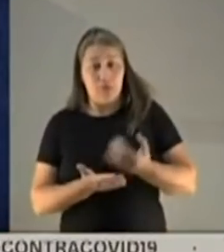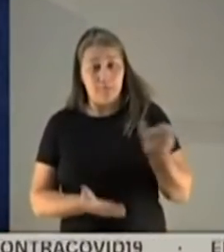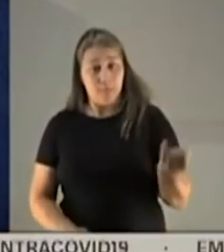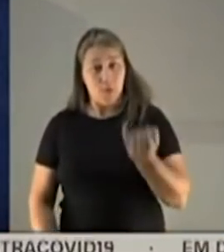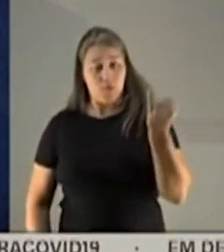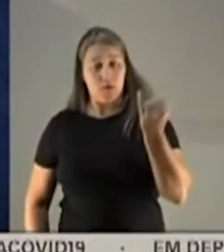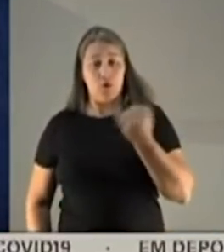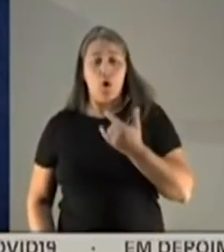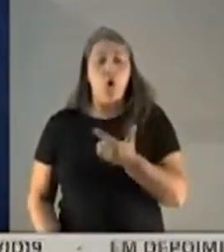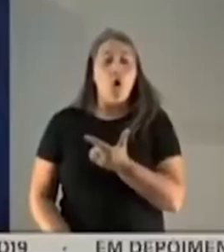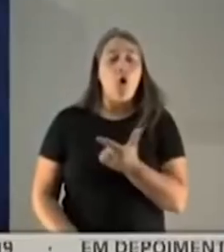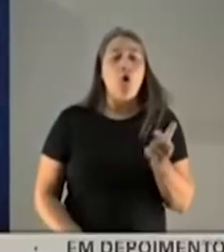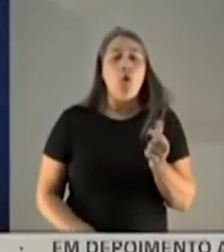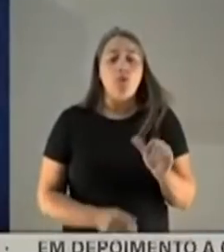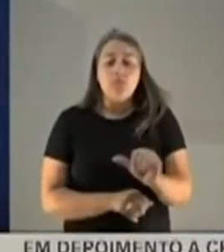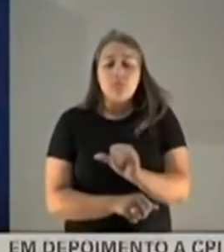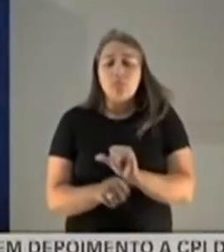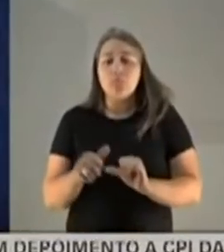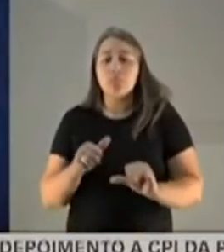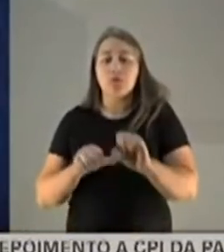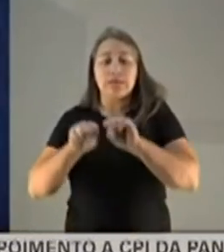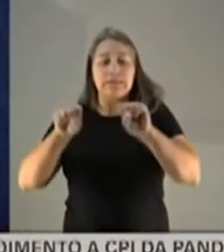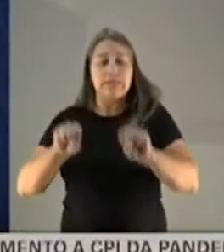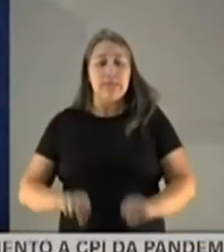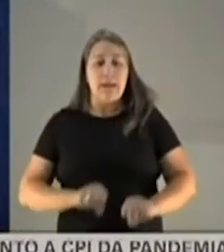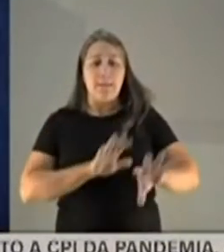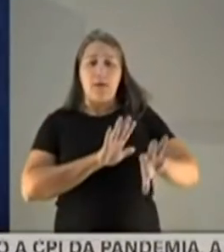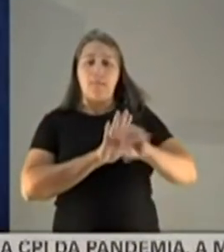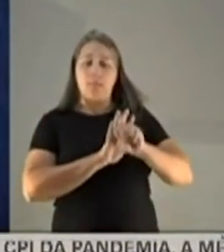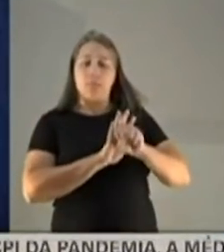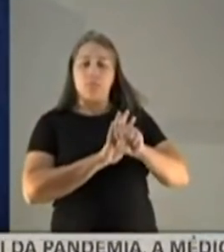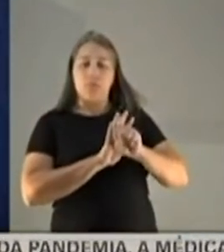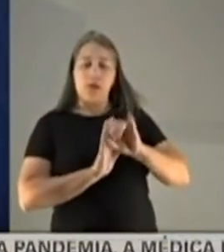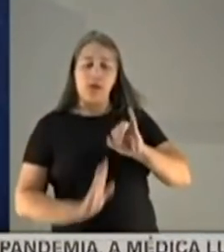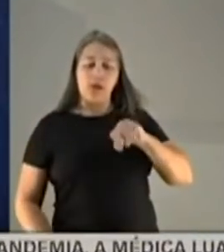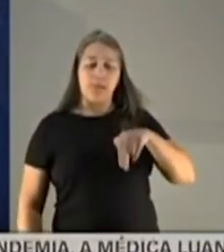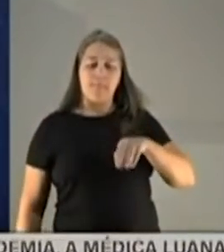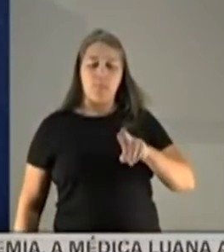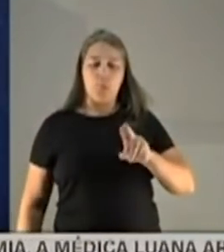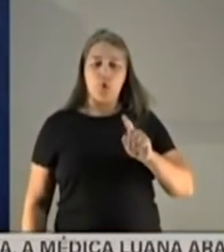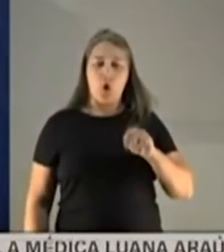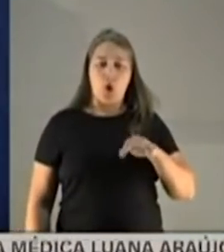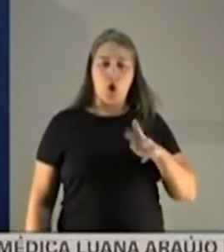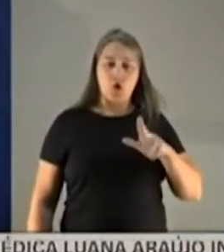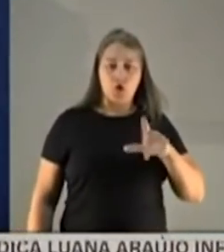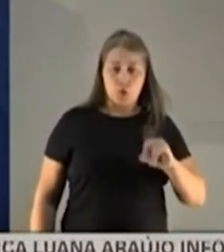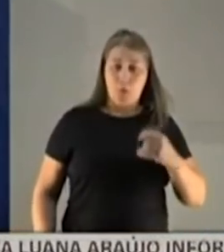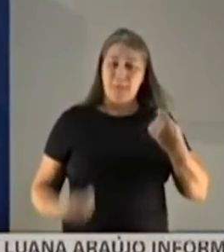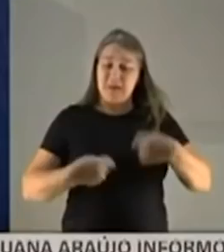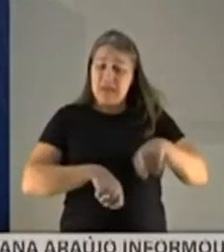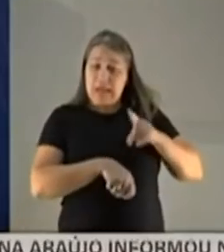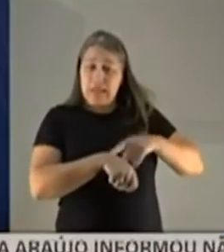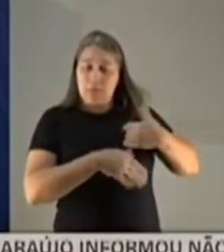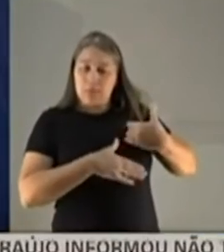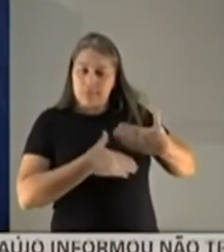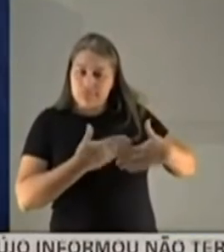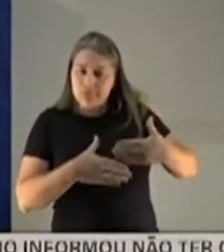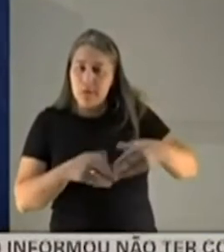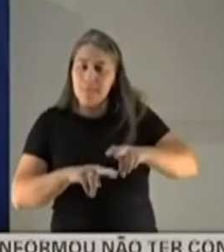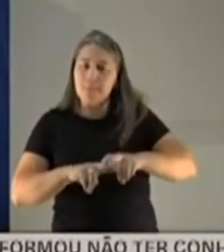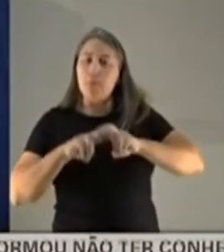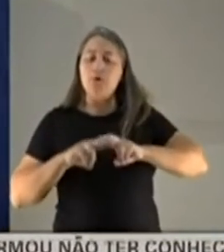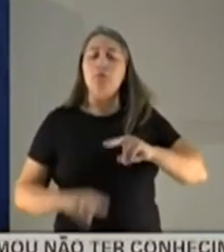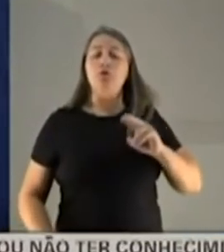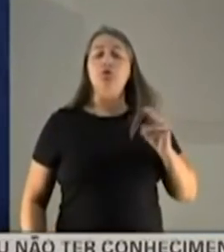Ela tem uma outra ação que é de modulação do sistema imunológico, que precisa de tempo para agir. E é por isso que a gente usa a